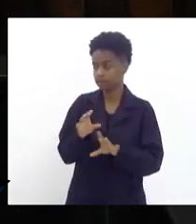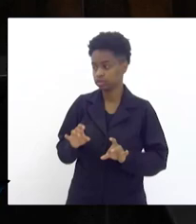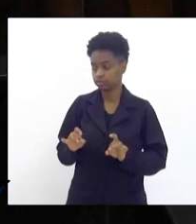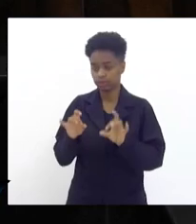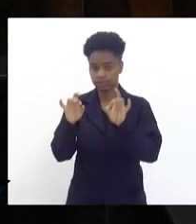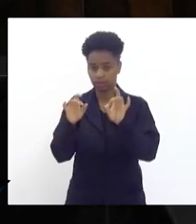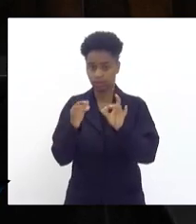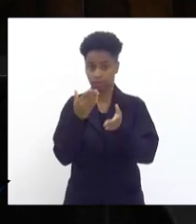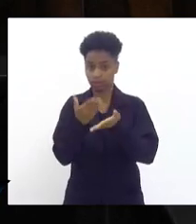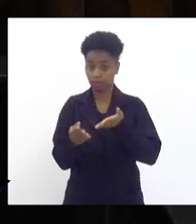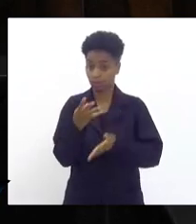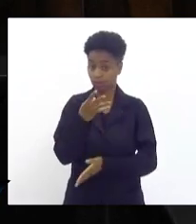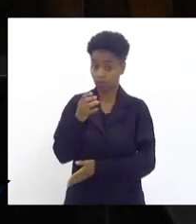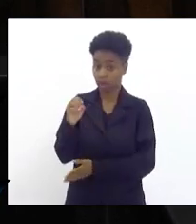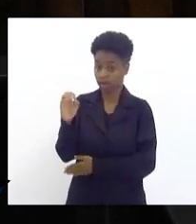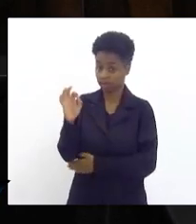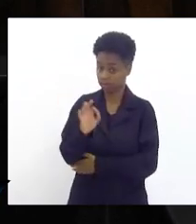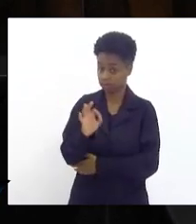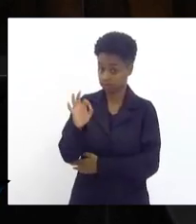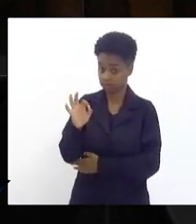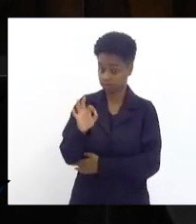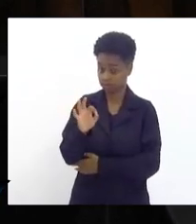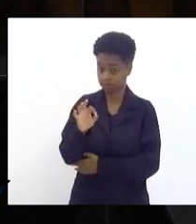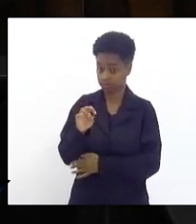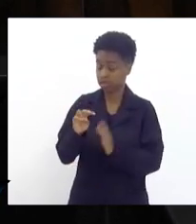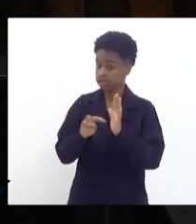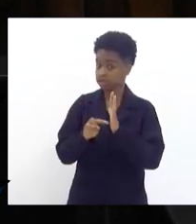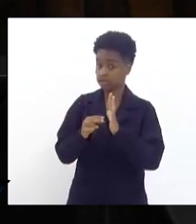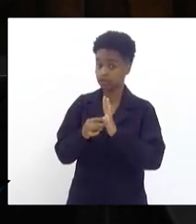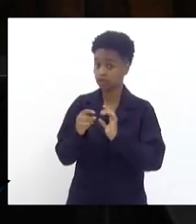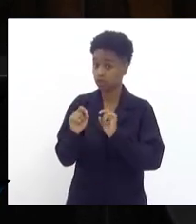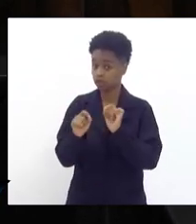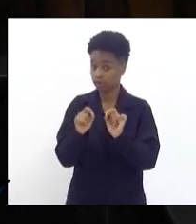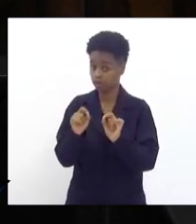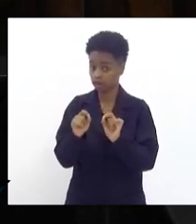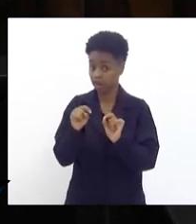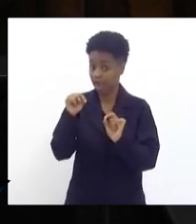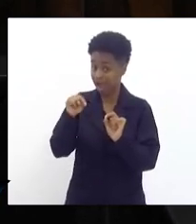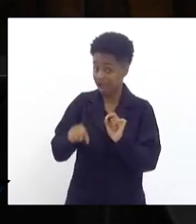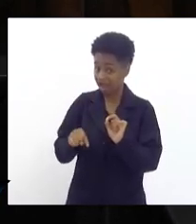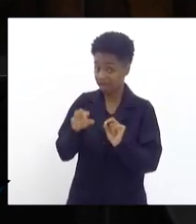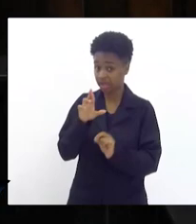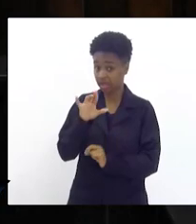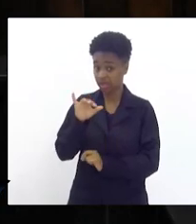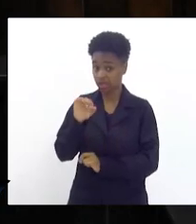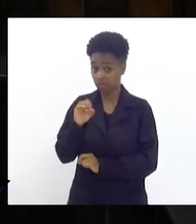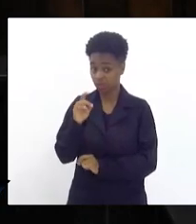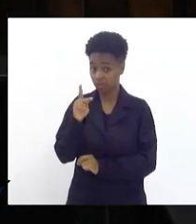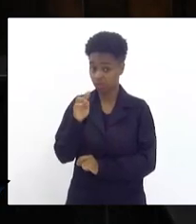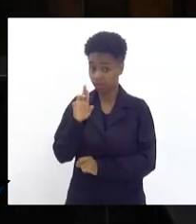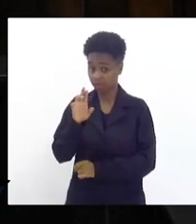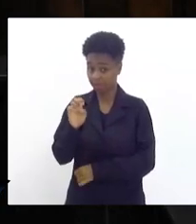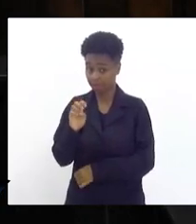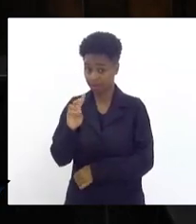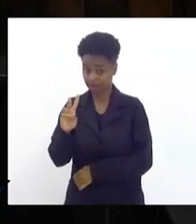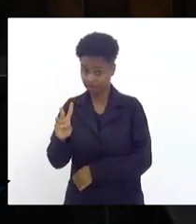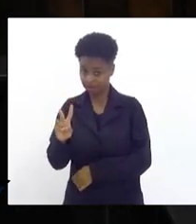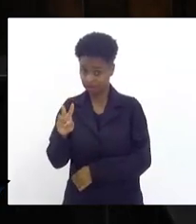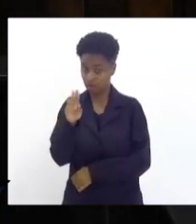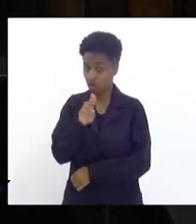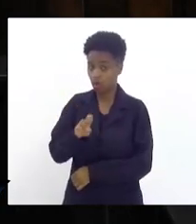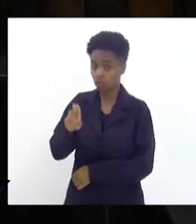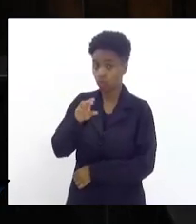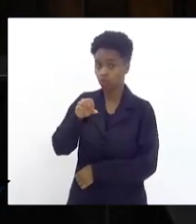40%. Isto quer dizer que o nosso Rio Previdência, que usa